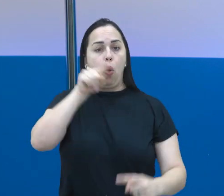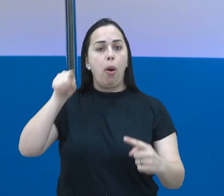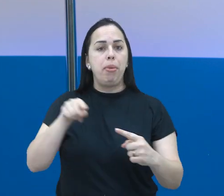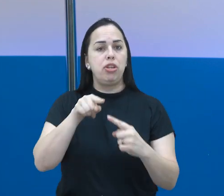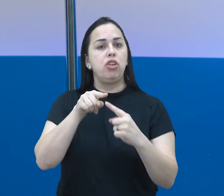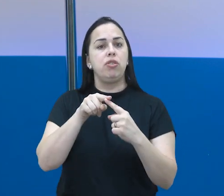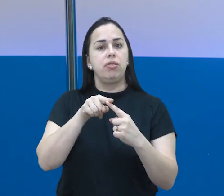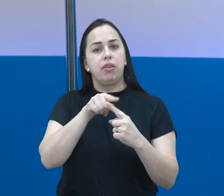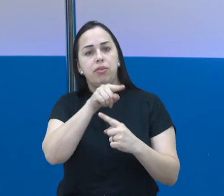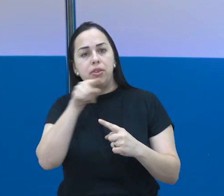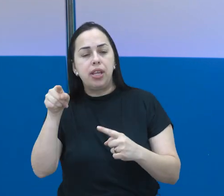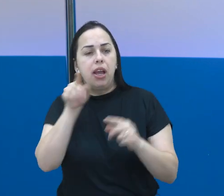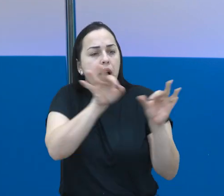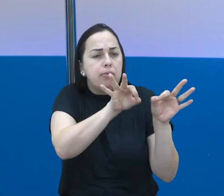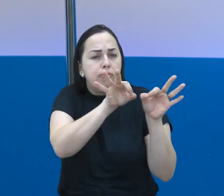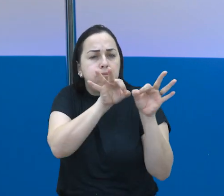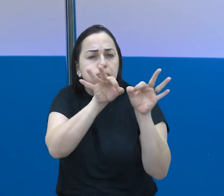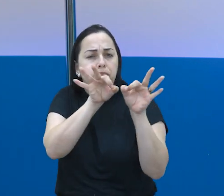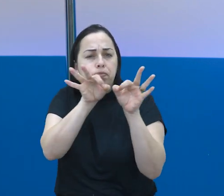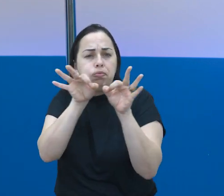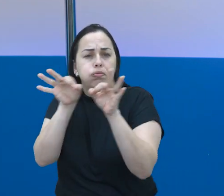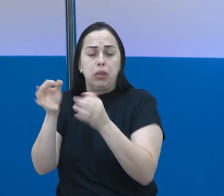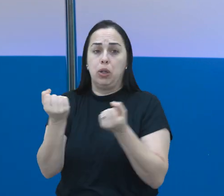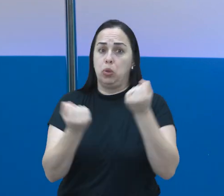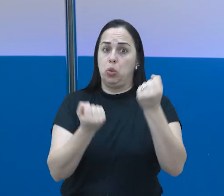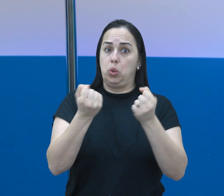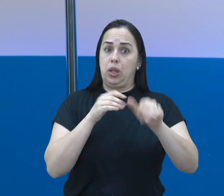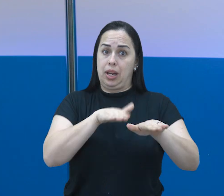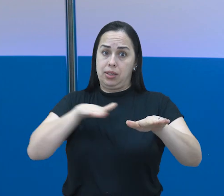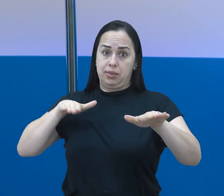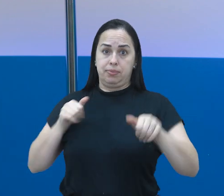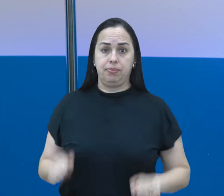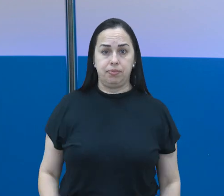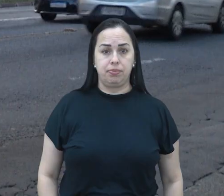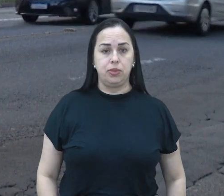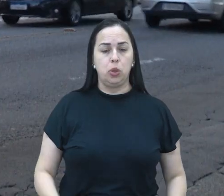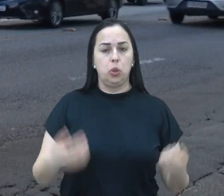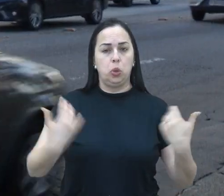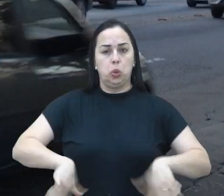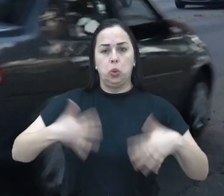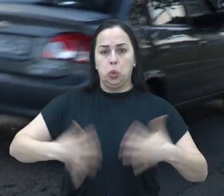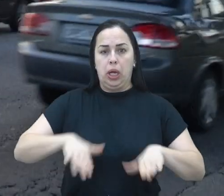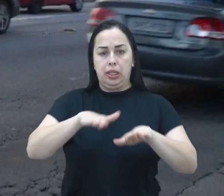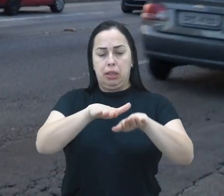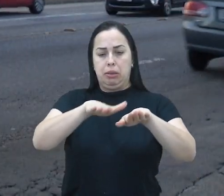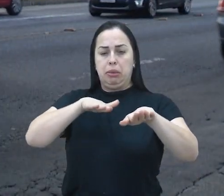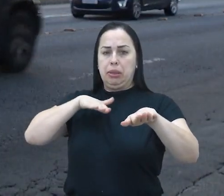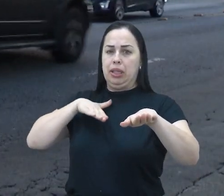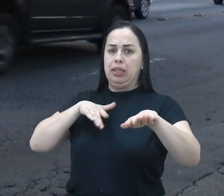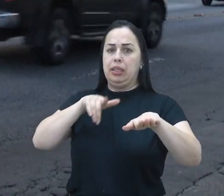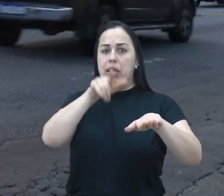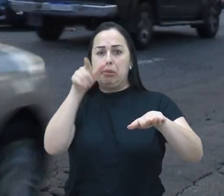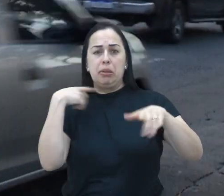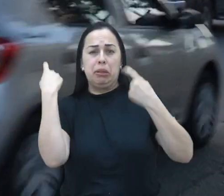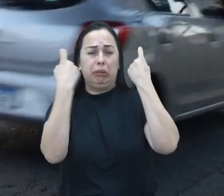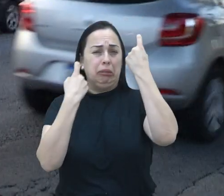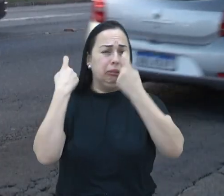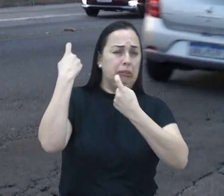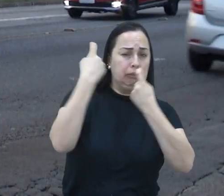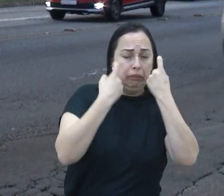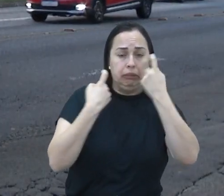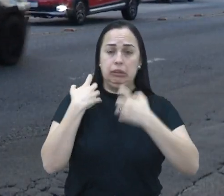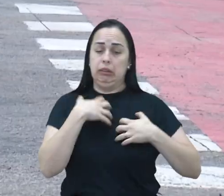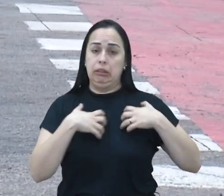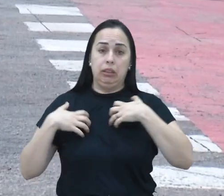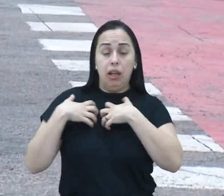O objetivo é facilitar o acompanhamento das condições do trânsito. O trânsito é uma dor de cabeça diária para